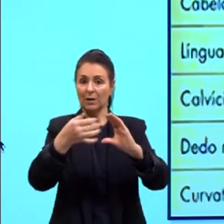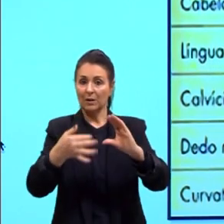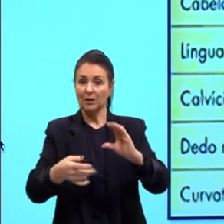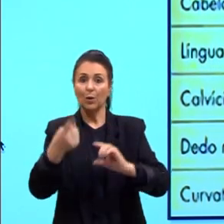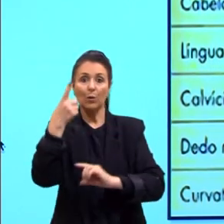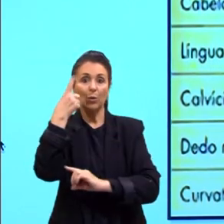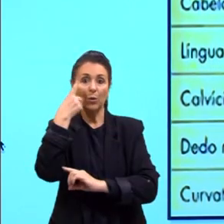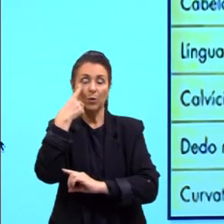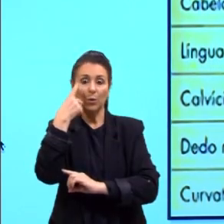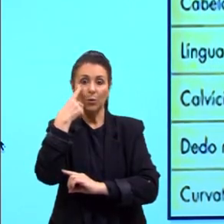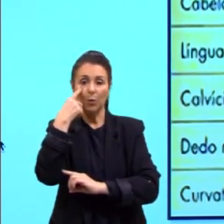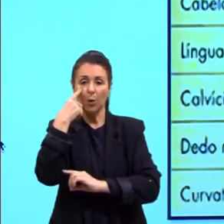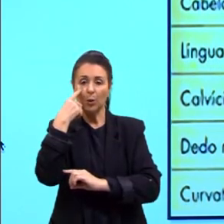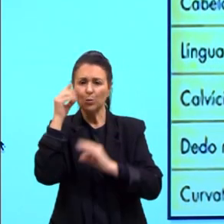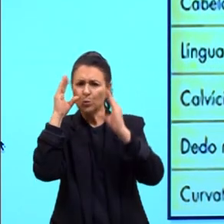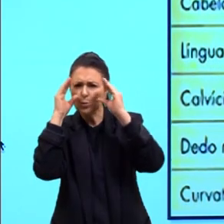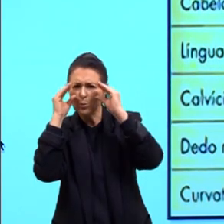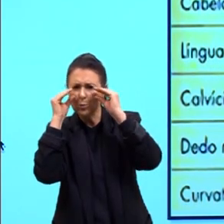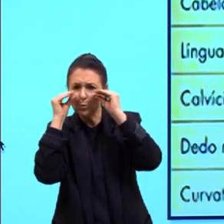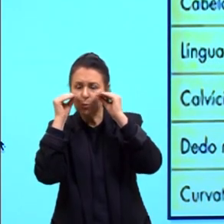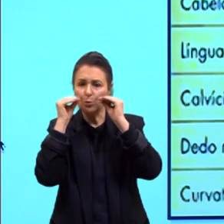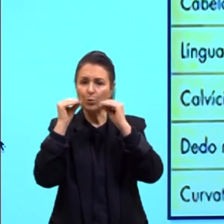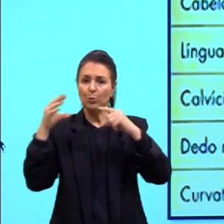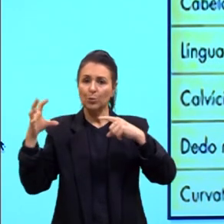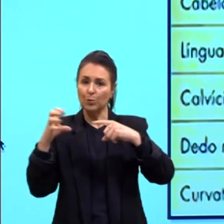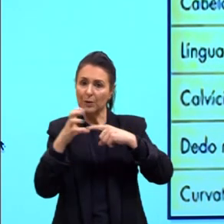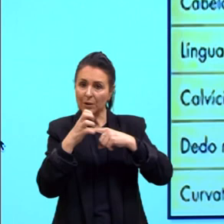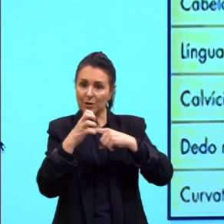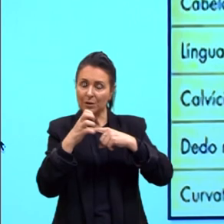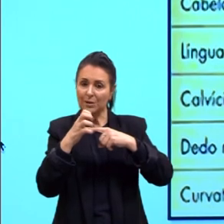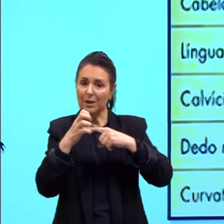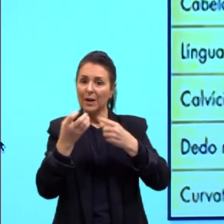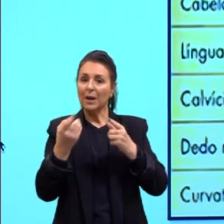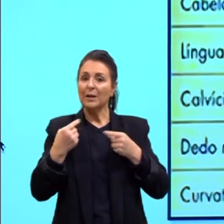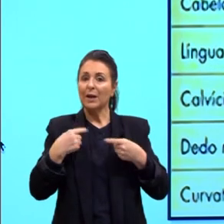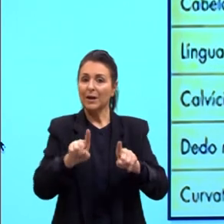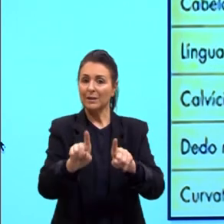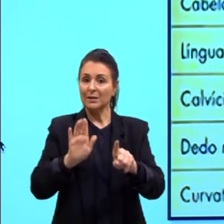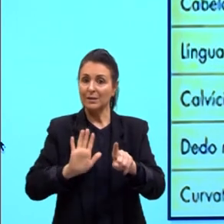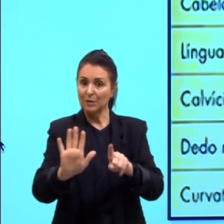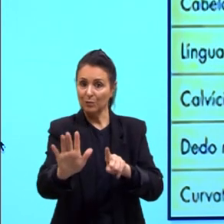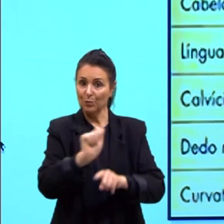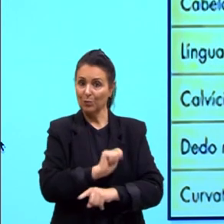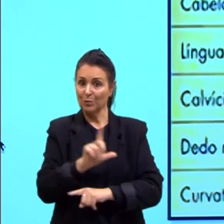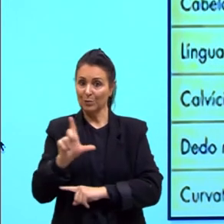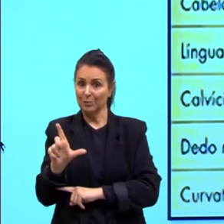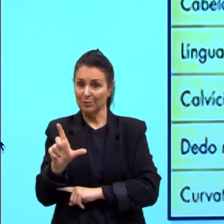de olhos, então, os escuros dominantes, recessivos azuis e assim por diante.